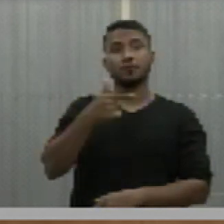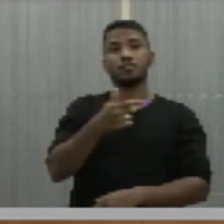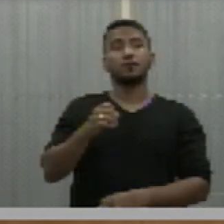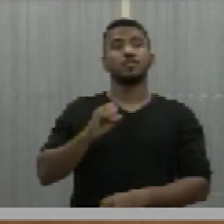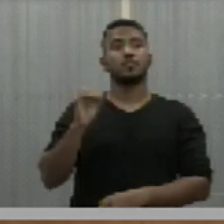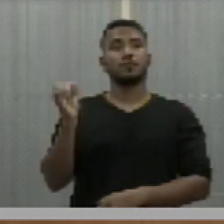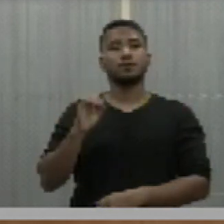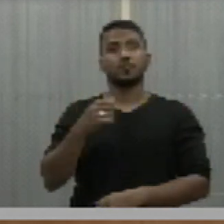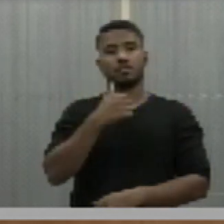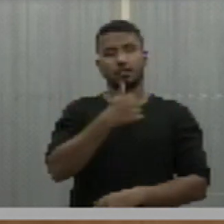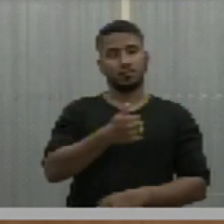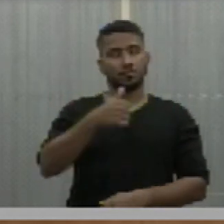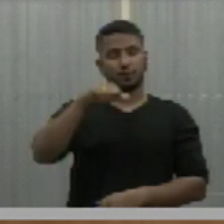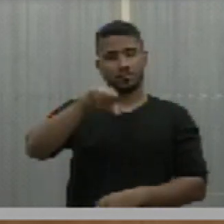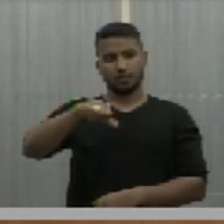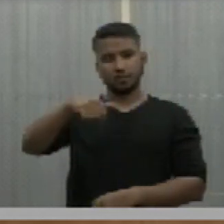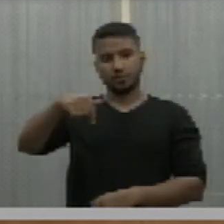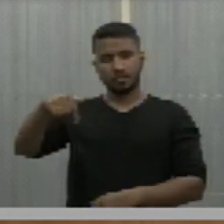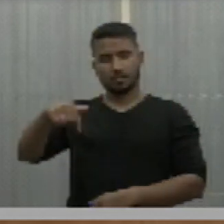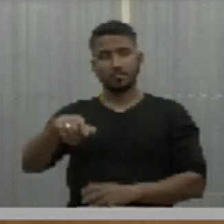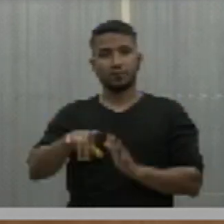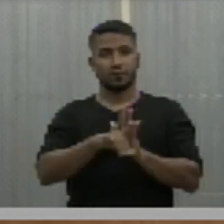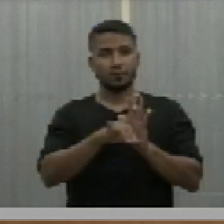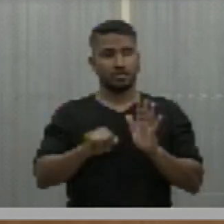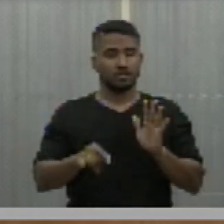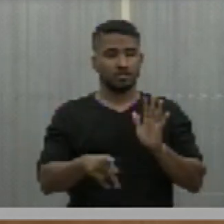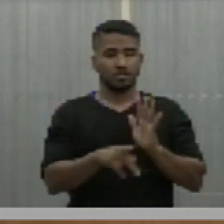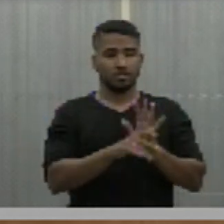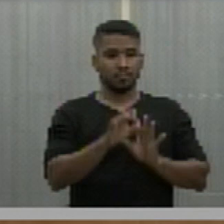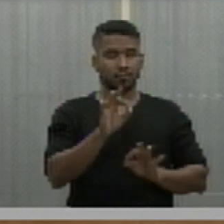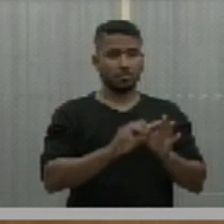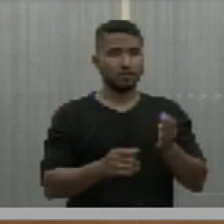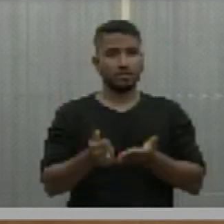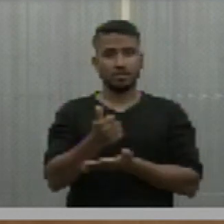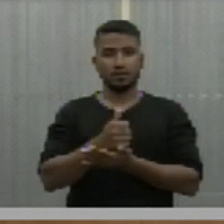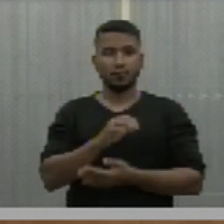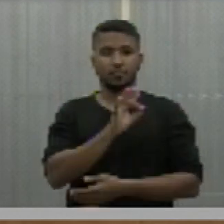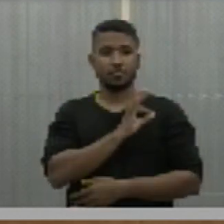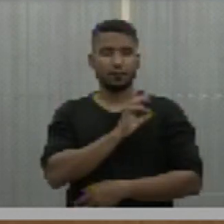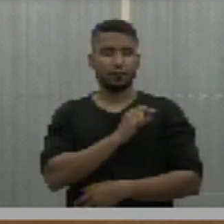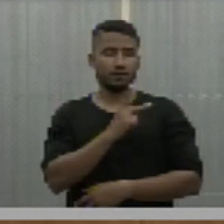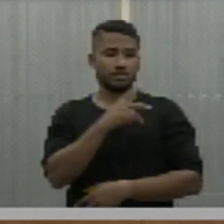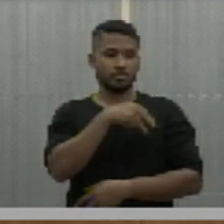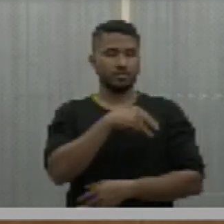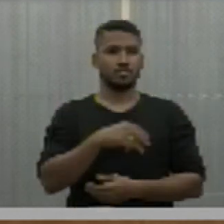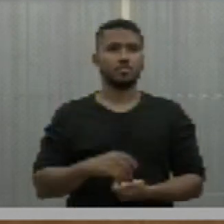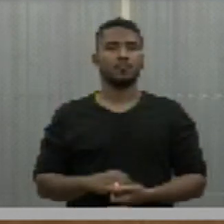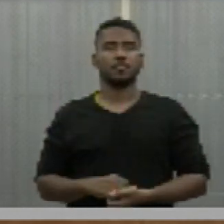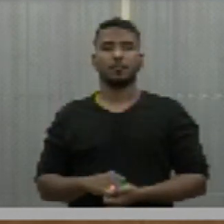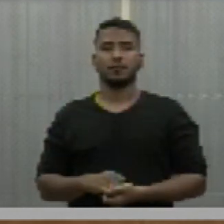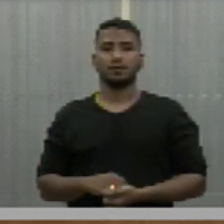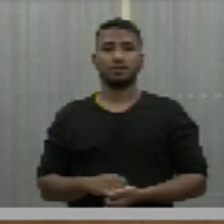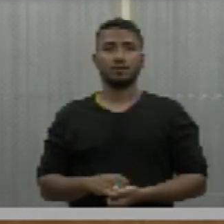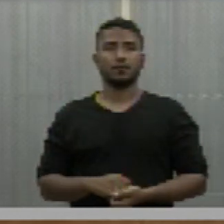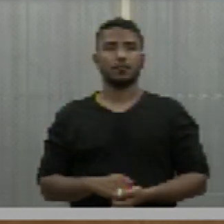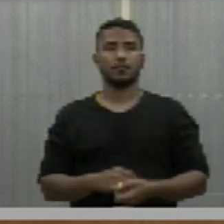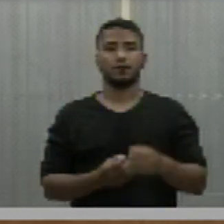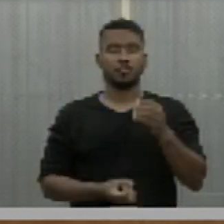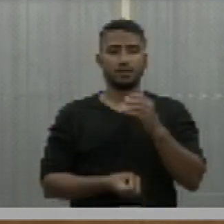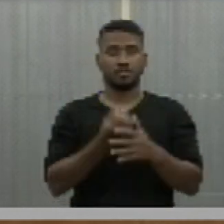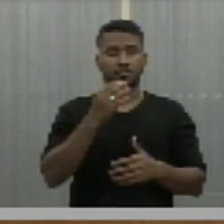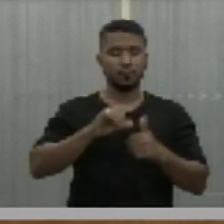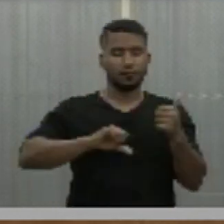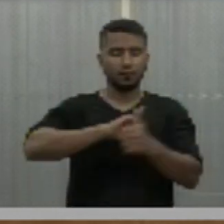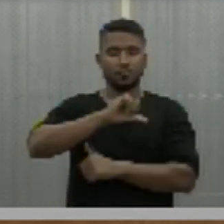outubro de 1977, lei de organização básica da Polícia Militar, para dispor sobre a criação e